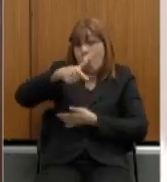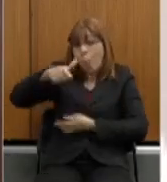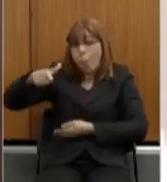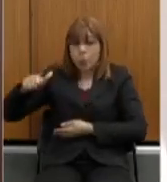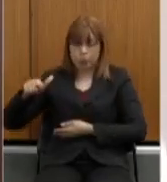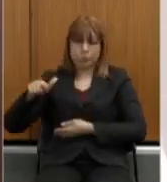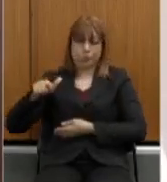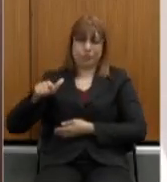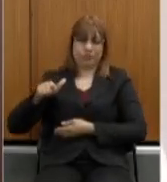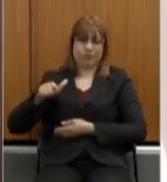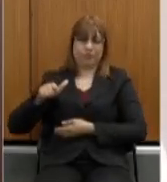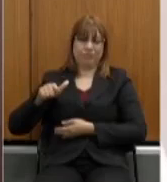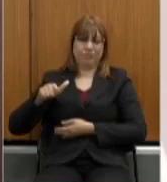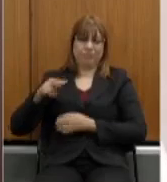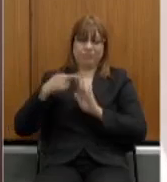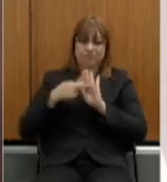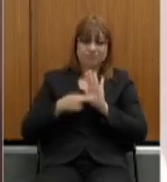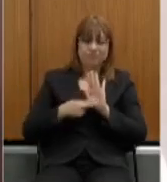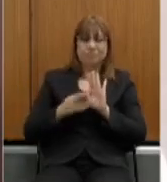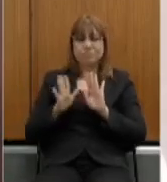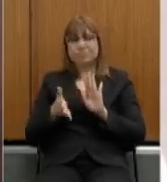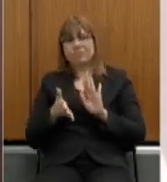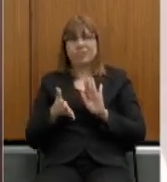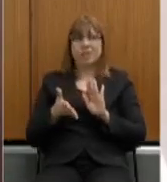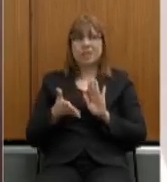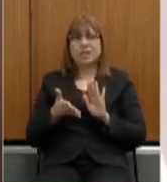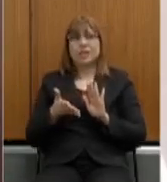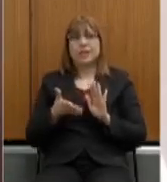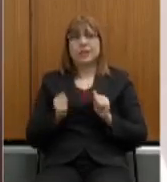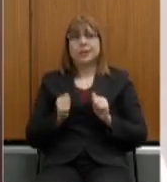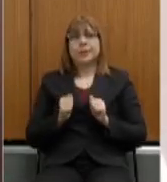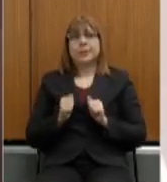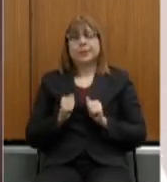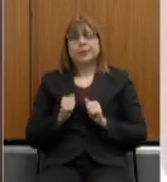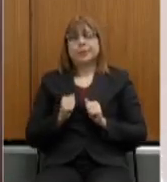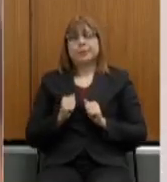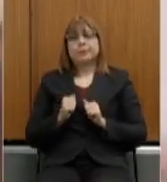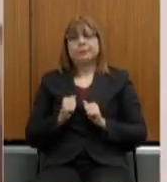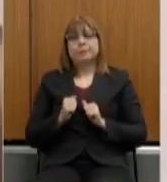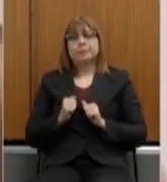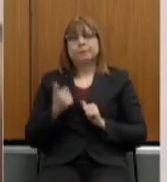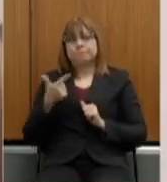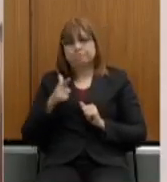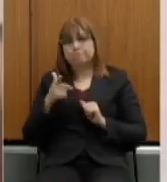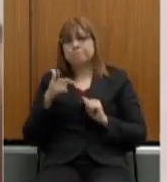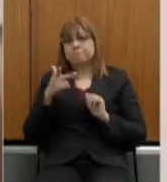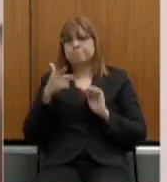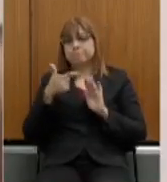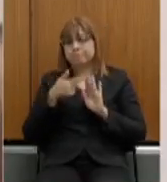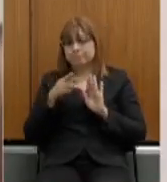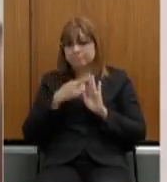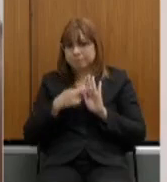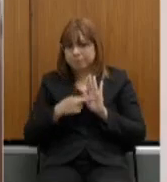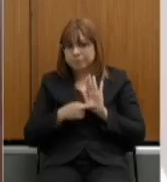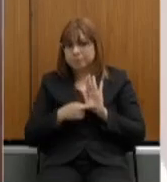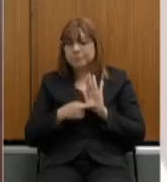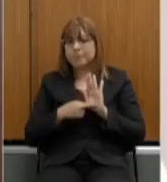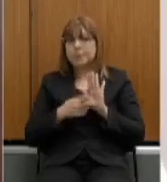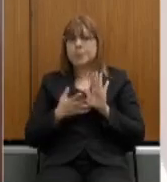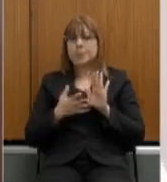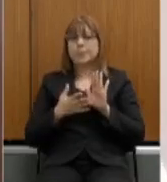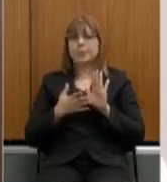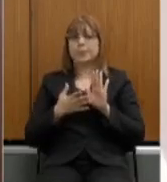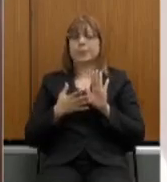eram de outros requisitos, outras normatizações